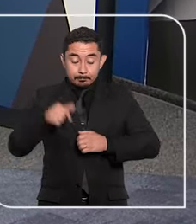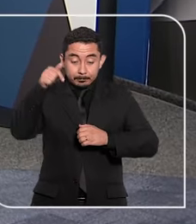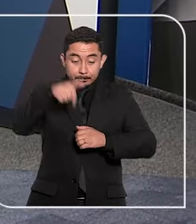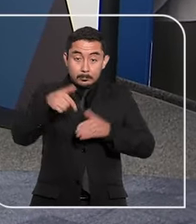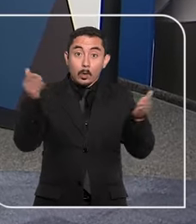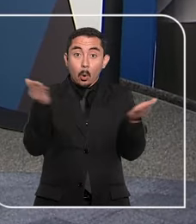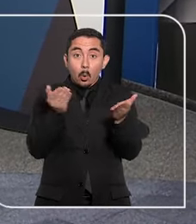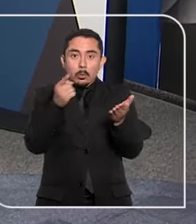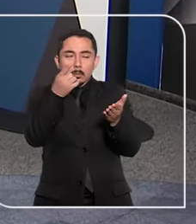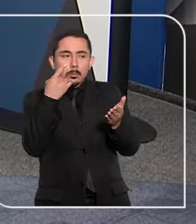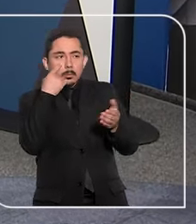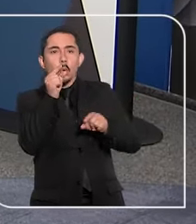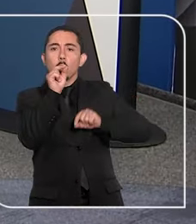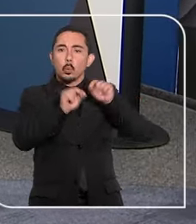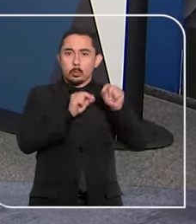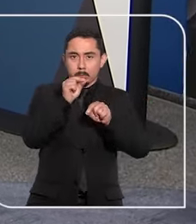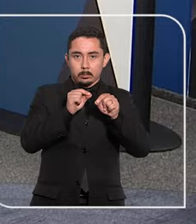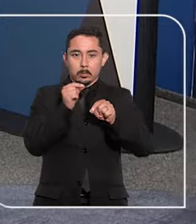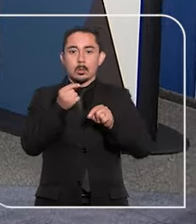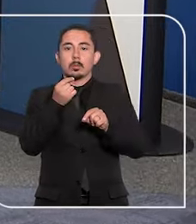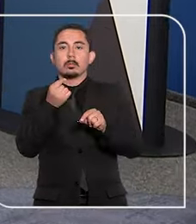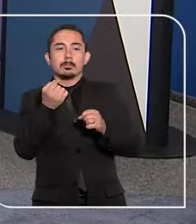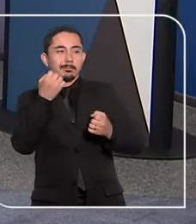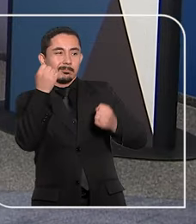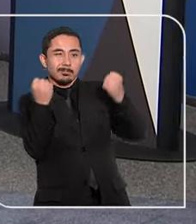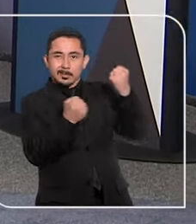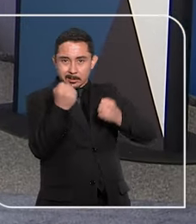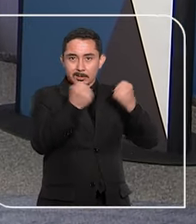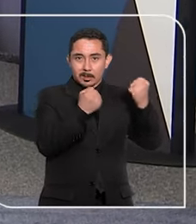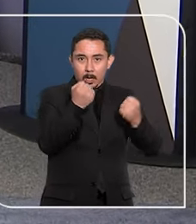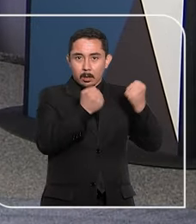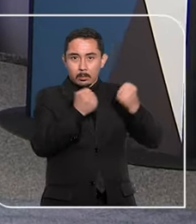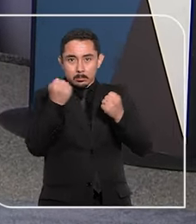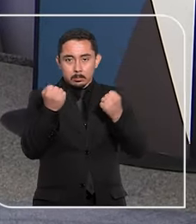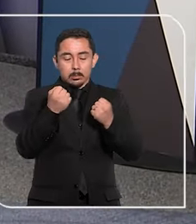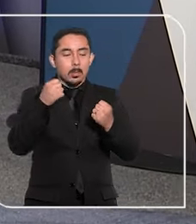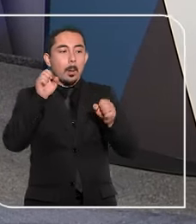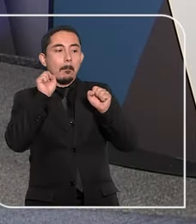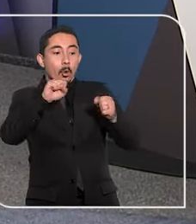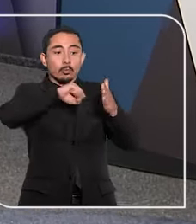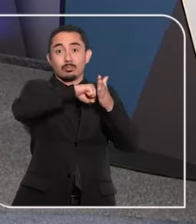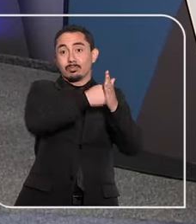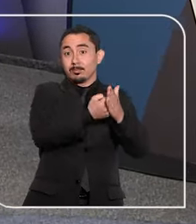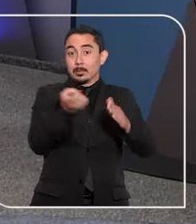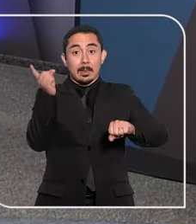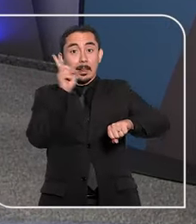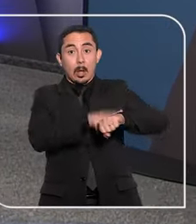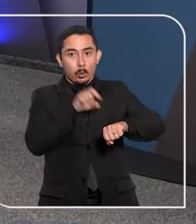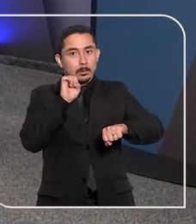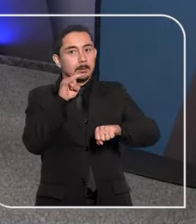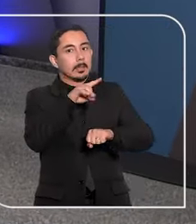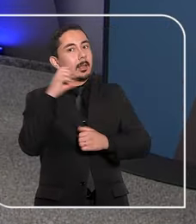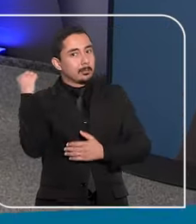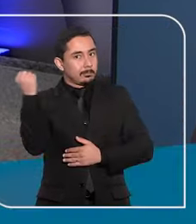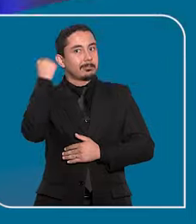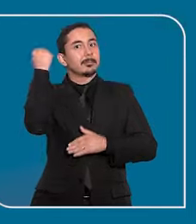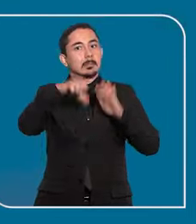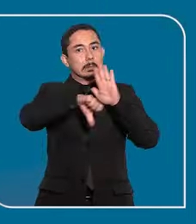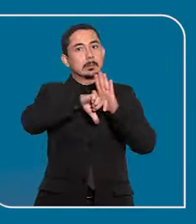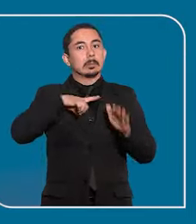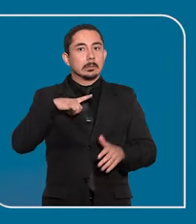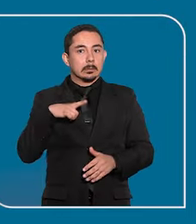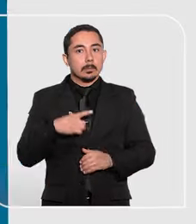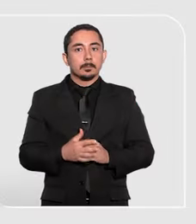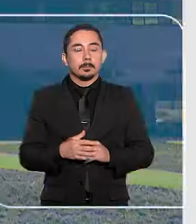E no programa de hoje você vai ver, motorista de aplicativo pode ser suspenso imediatamente por ato grave.